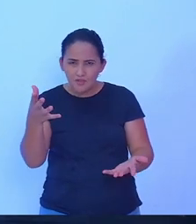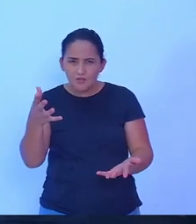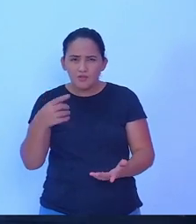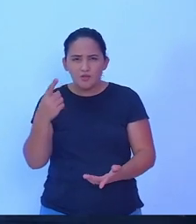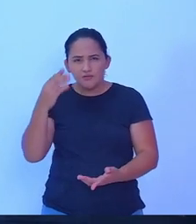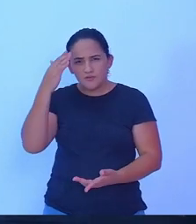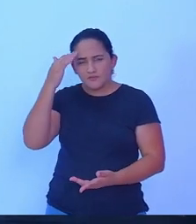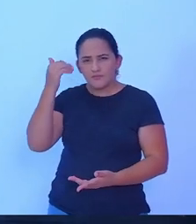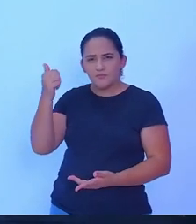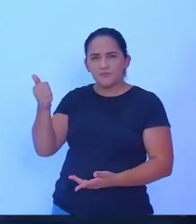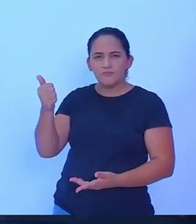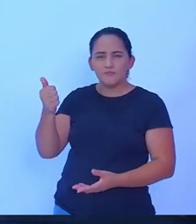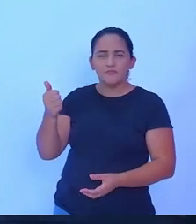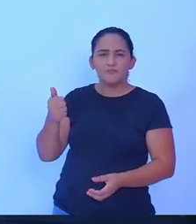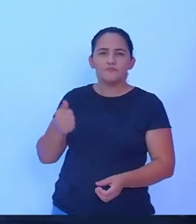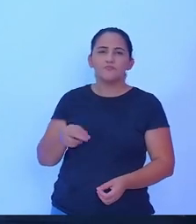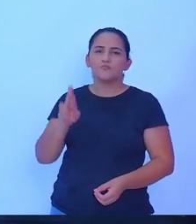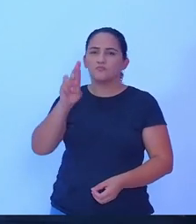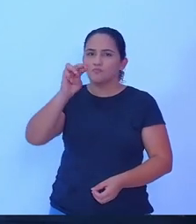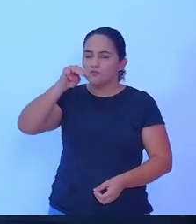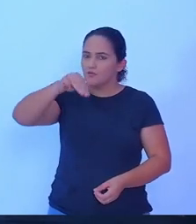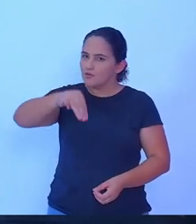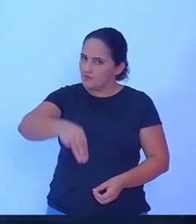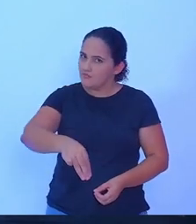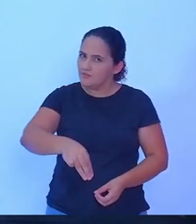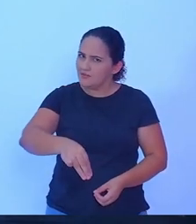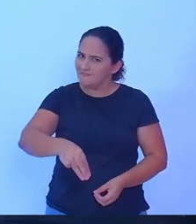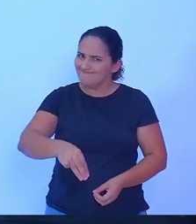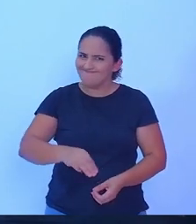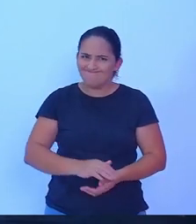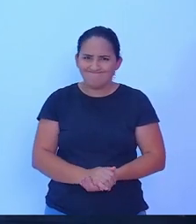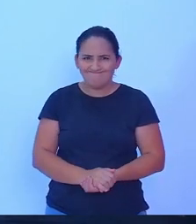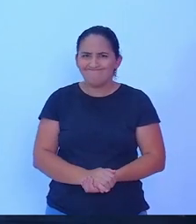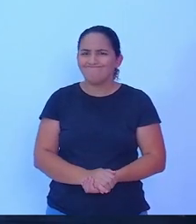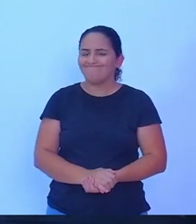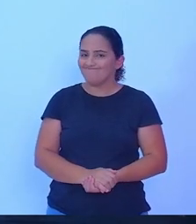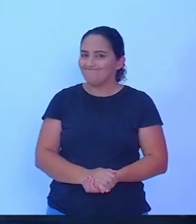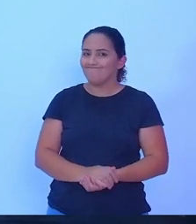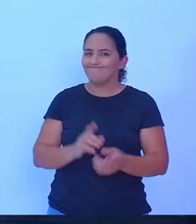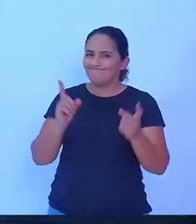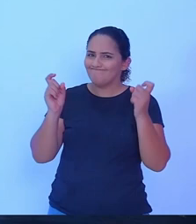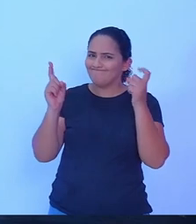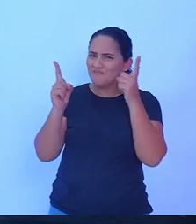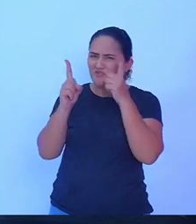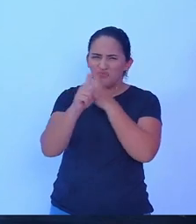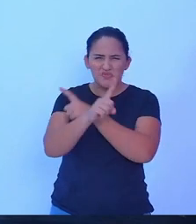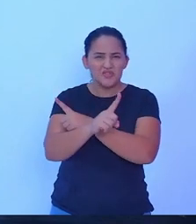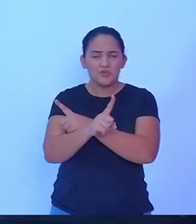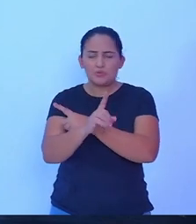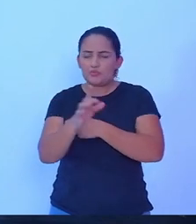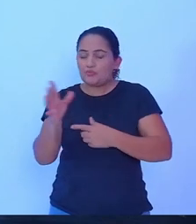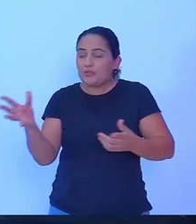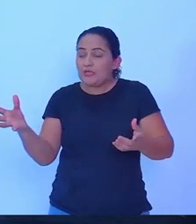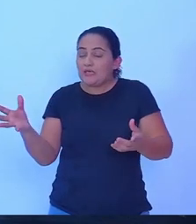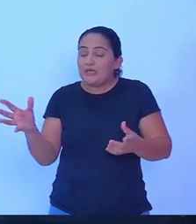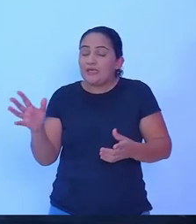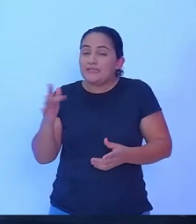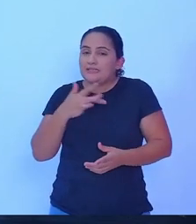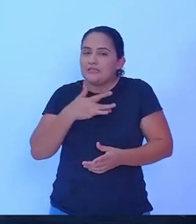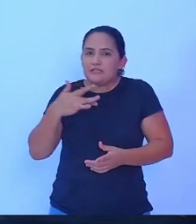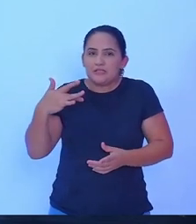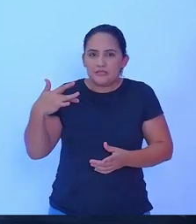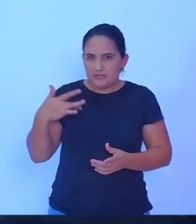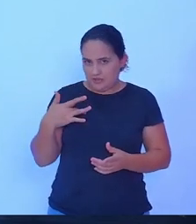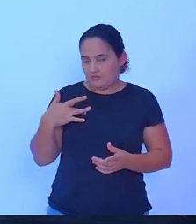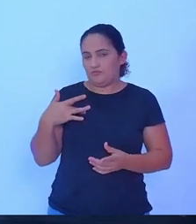hoje o município de Rolim de Moura é o pior município tratando de saúde pública em toda a região